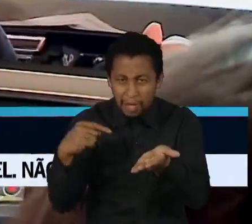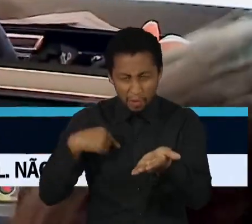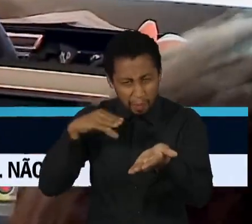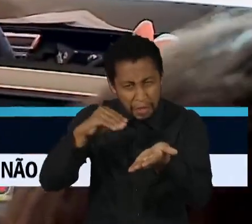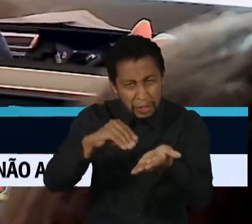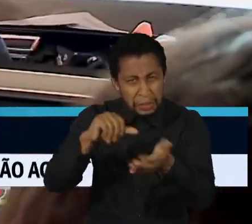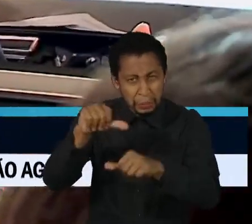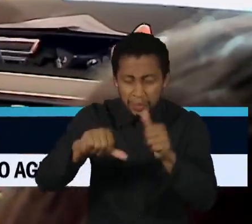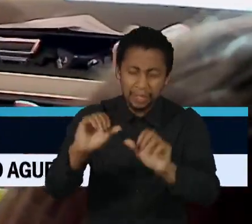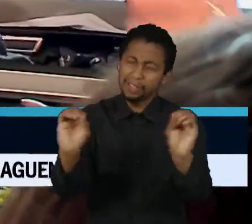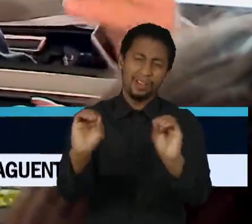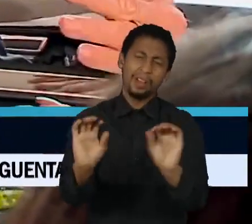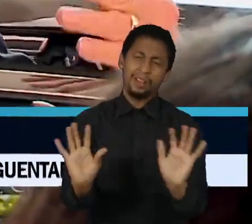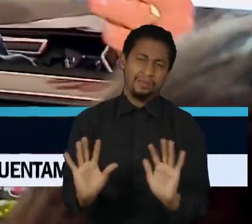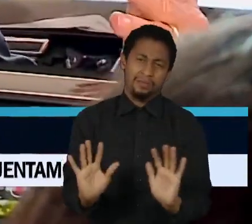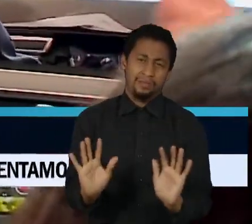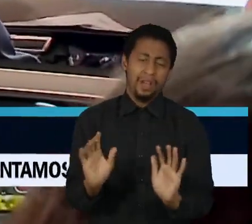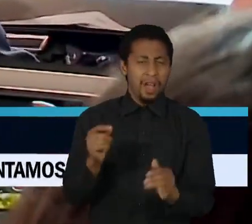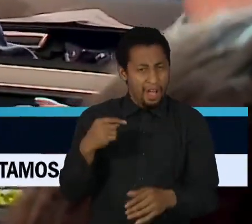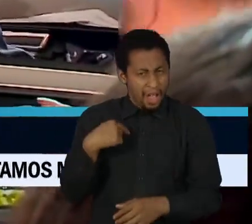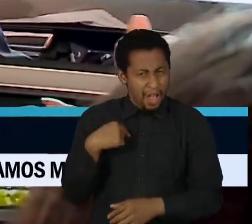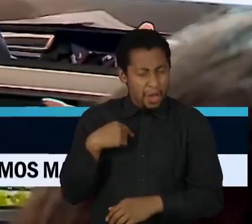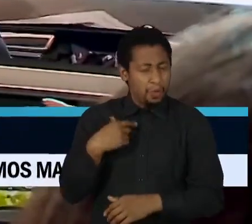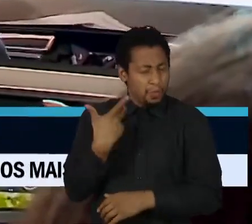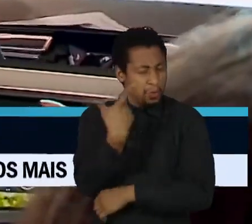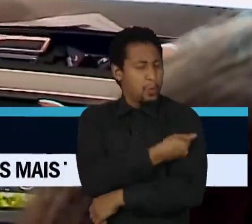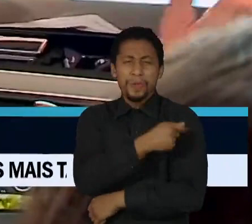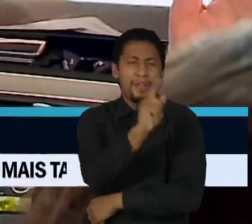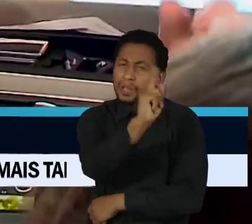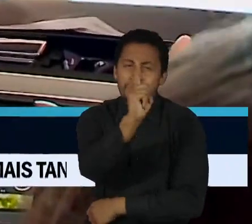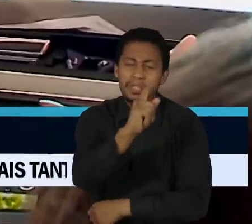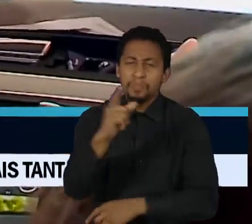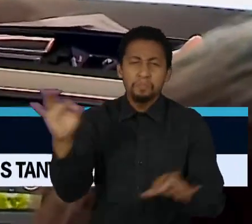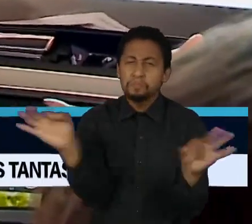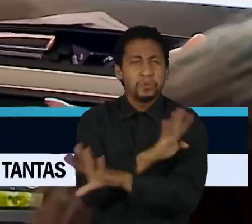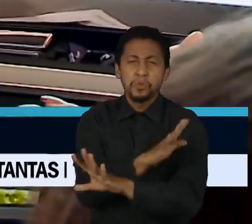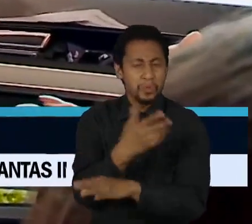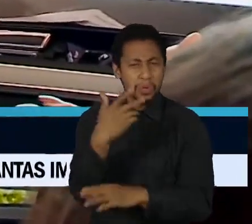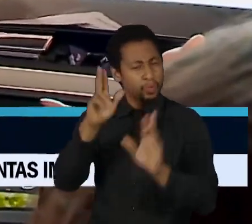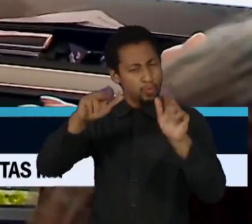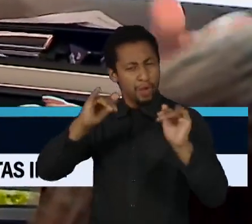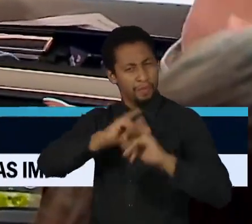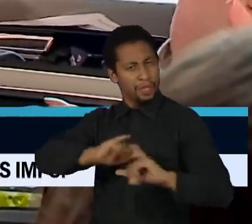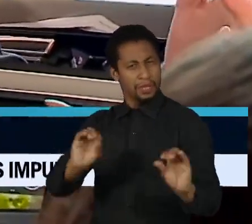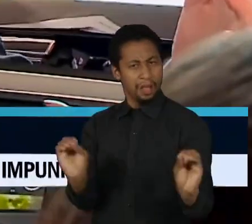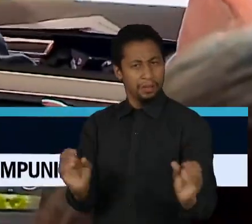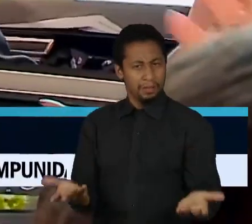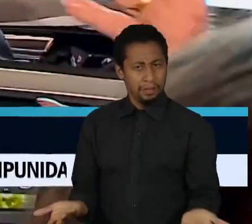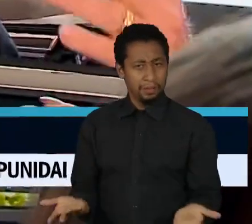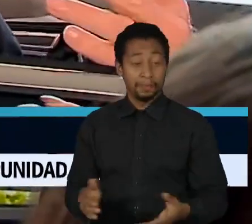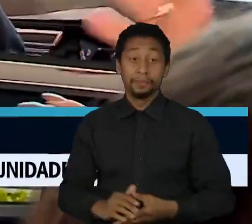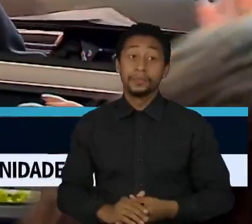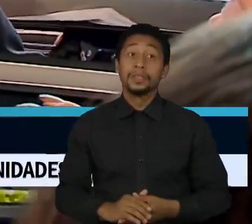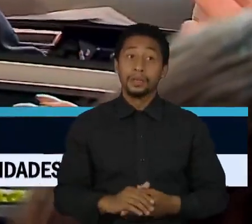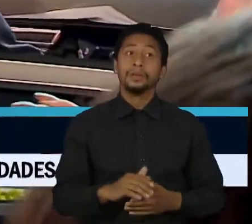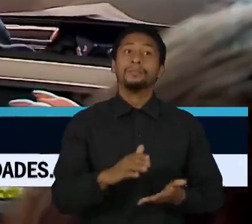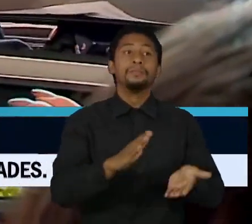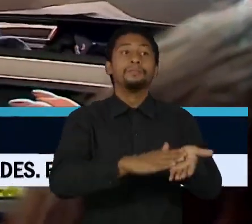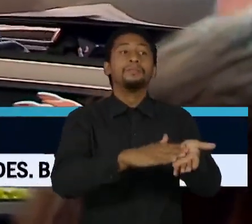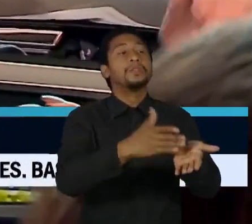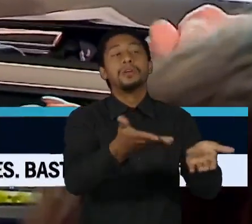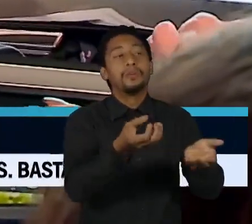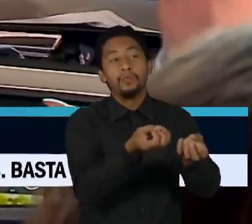existe. Eu não tomei a vacina, ponto sinal, nunca neguei isso. O ex-presidente se recusou a prestar